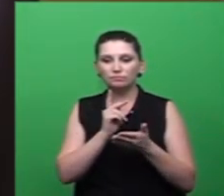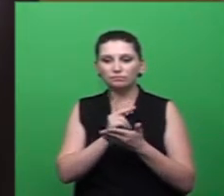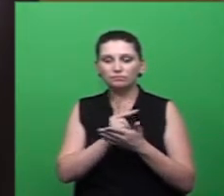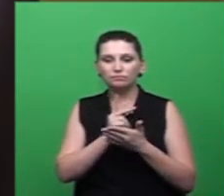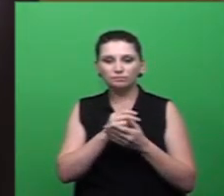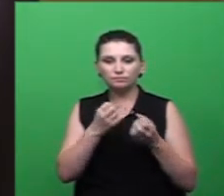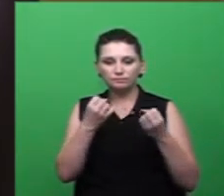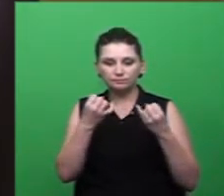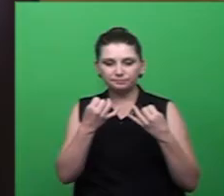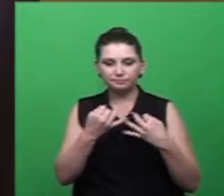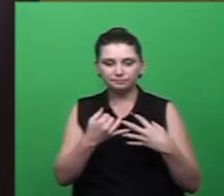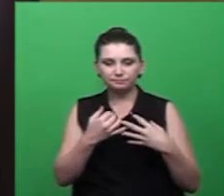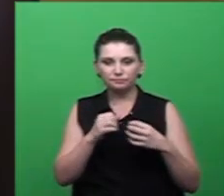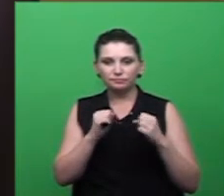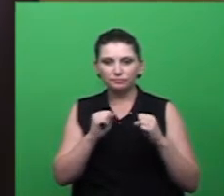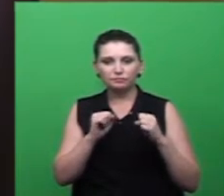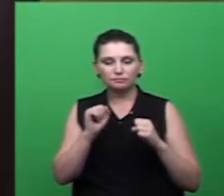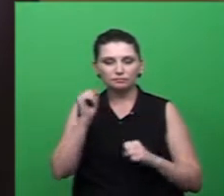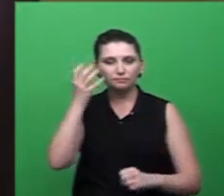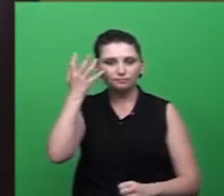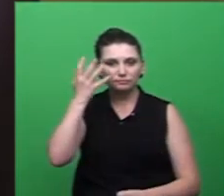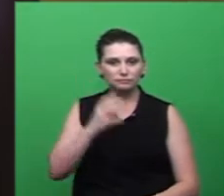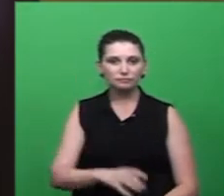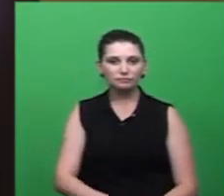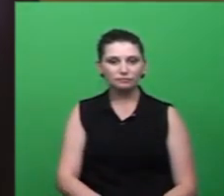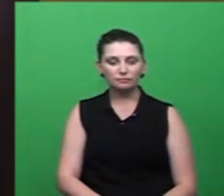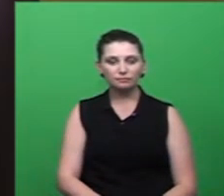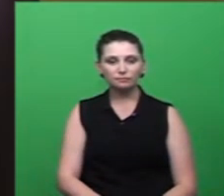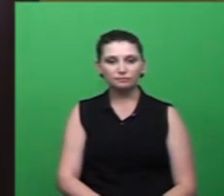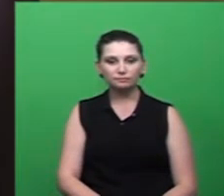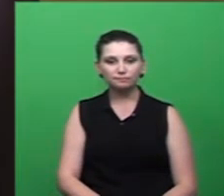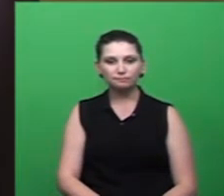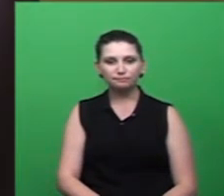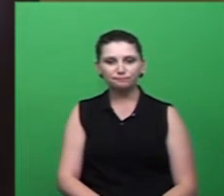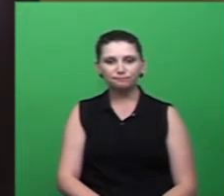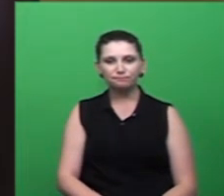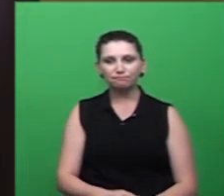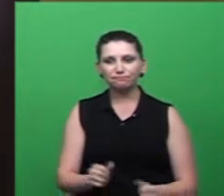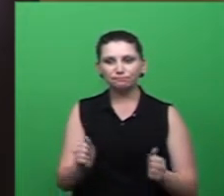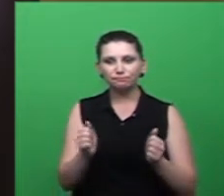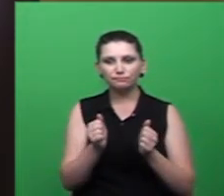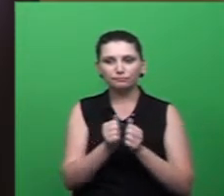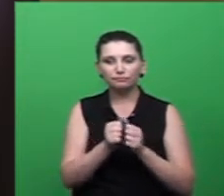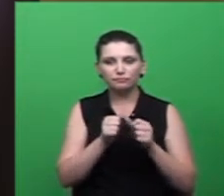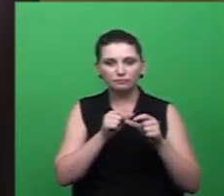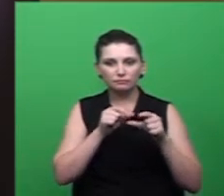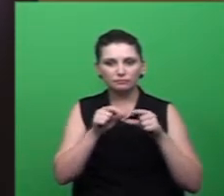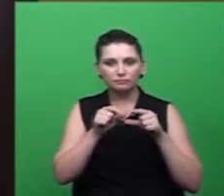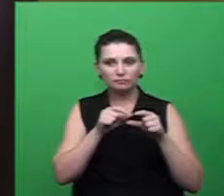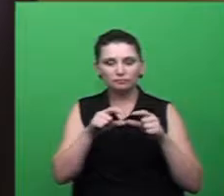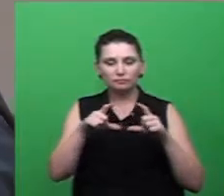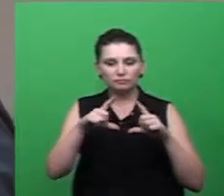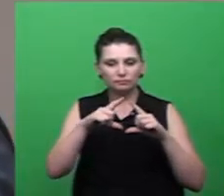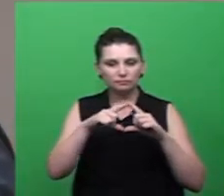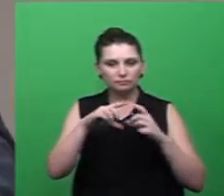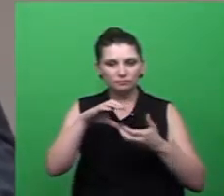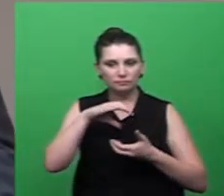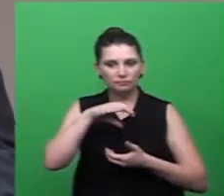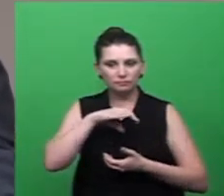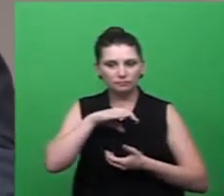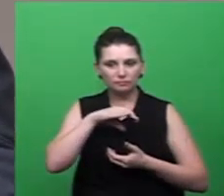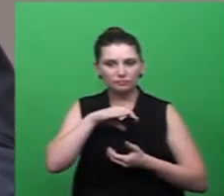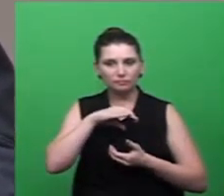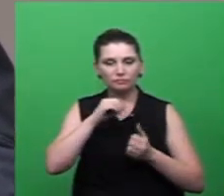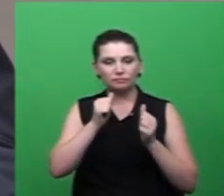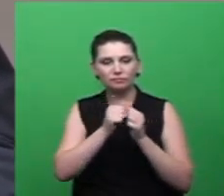Criciúma e de que isso aliado ao trabalho da vigilância ao trabalho da defesa civil aliado ao trabalho da